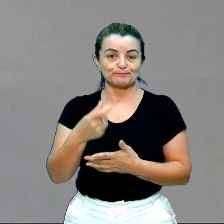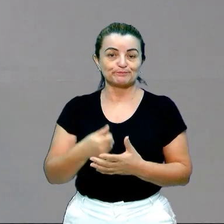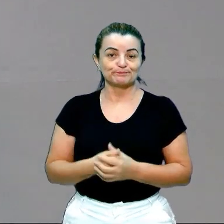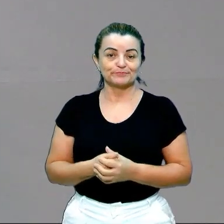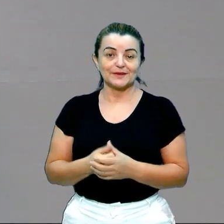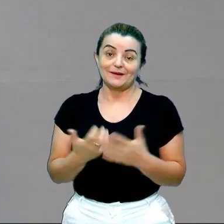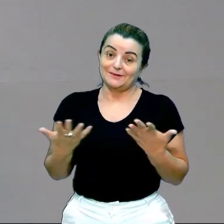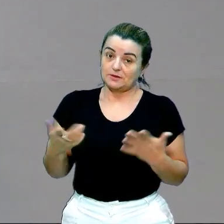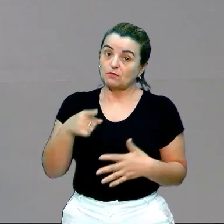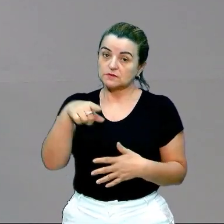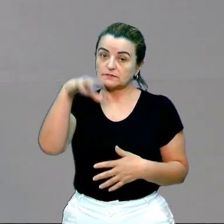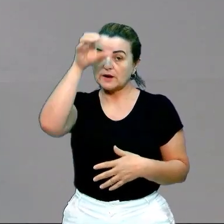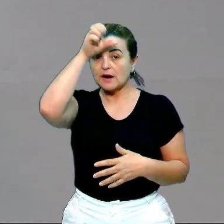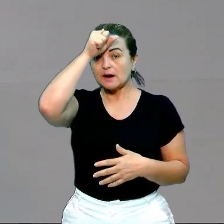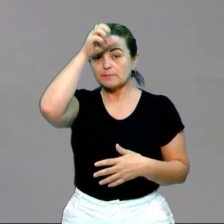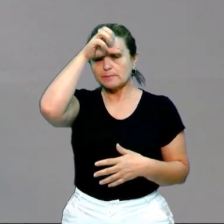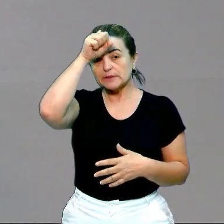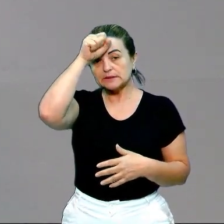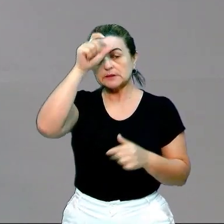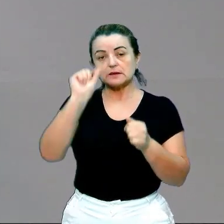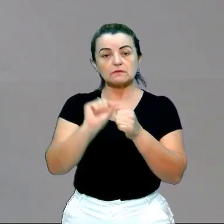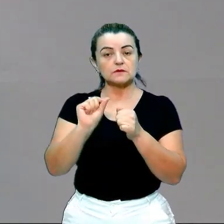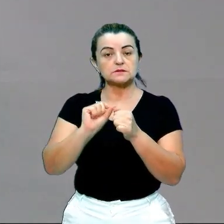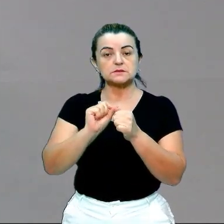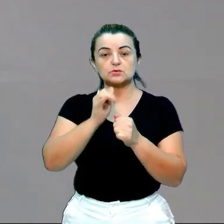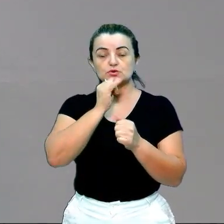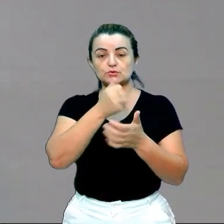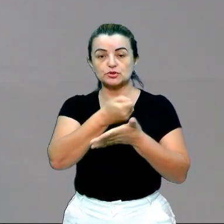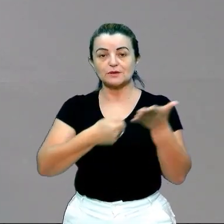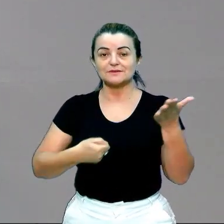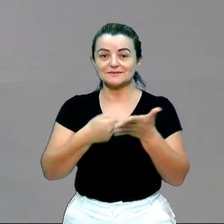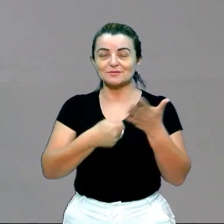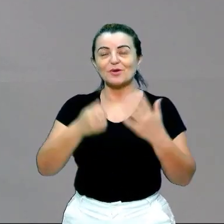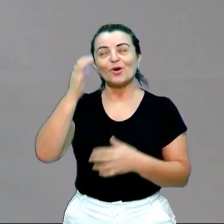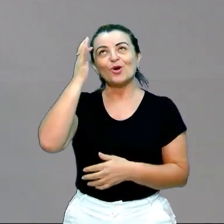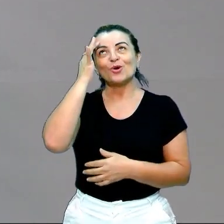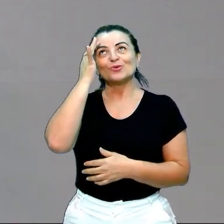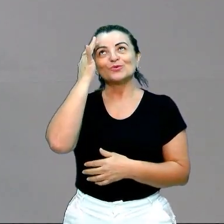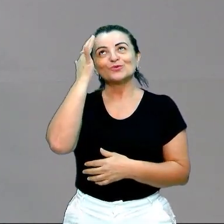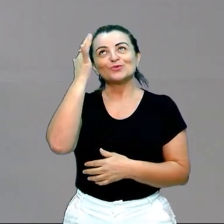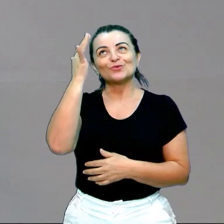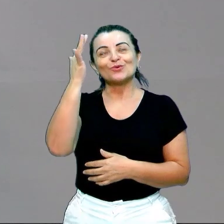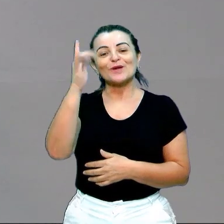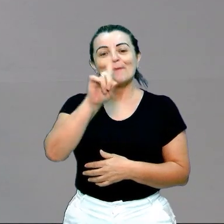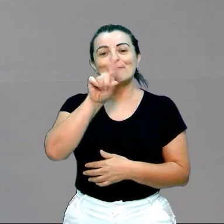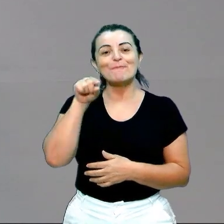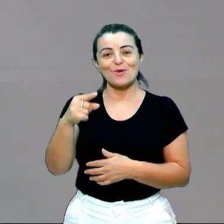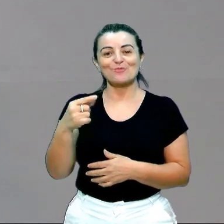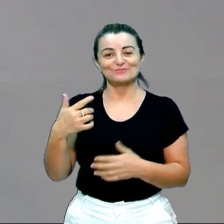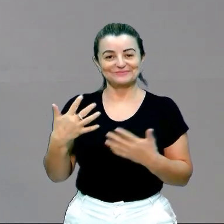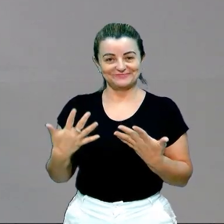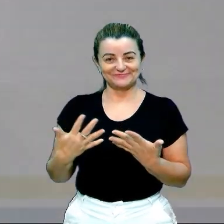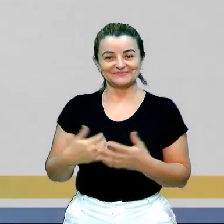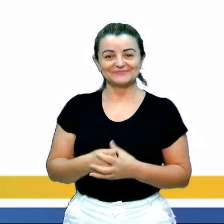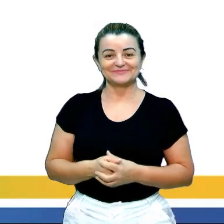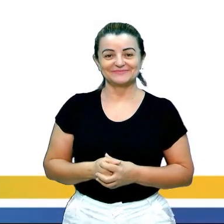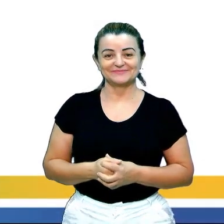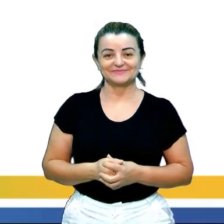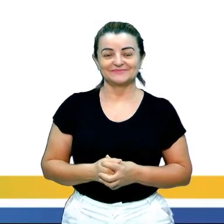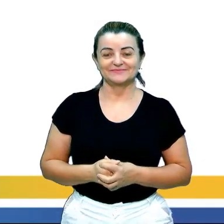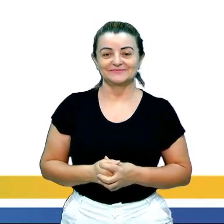aprender a fazer esse tipo de redação para você alcançar os tão sonhados mil pontos, tá?